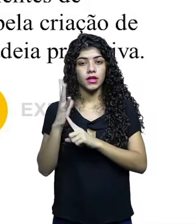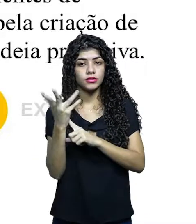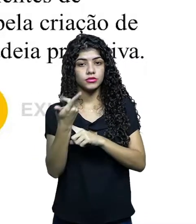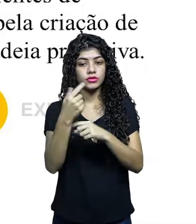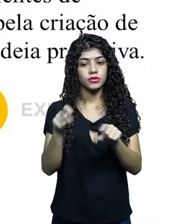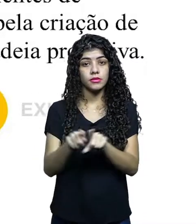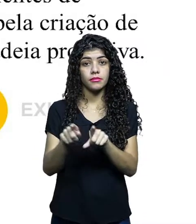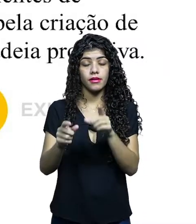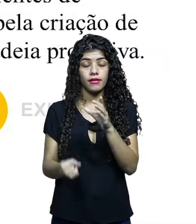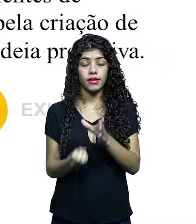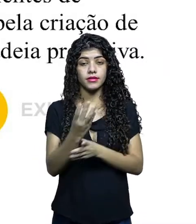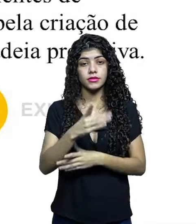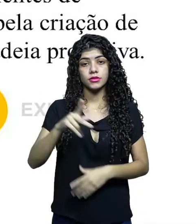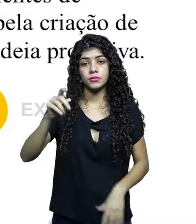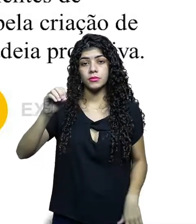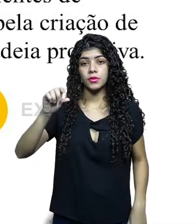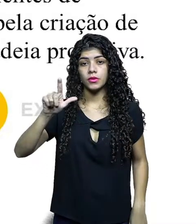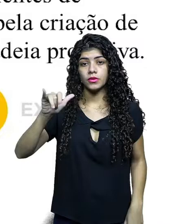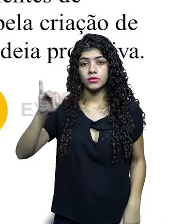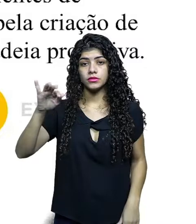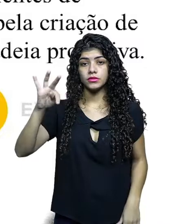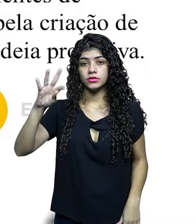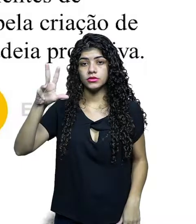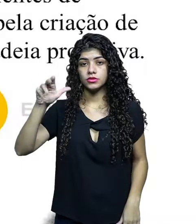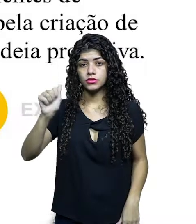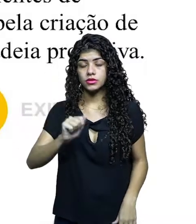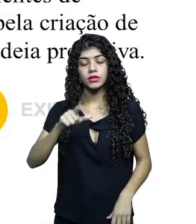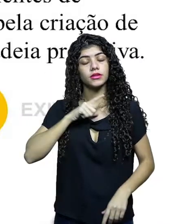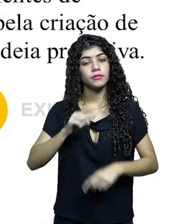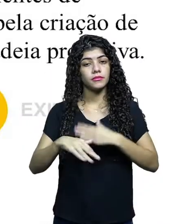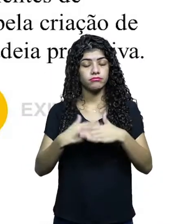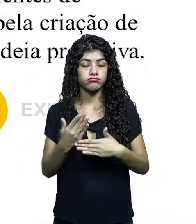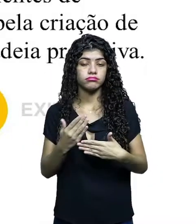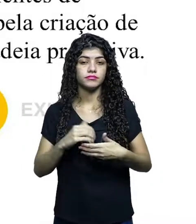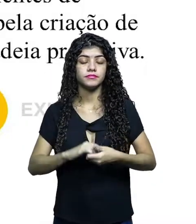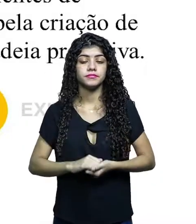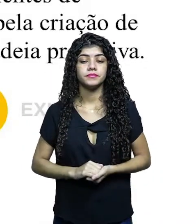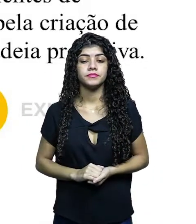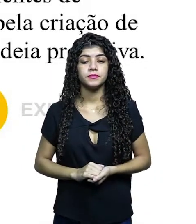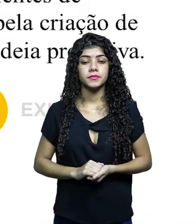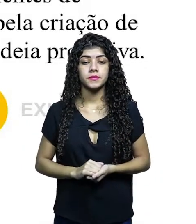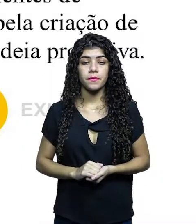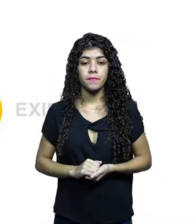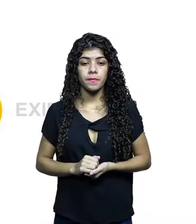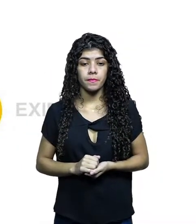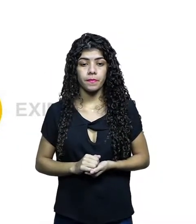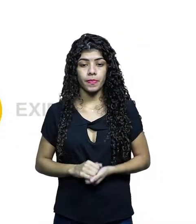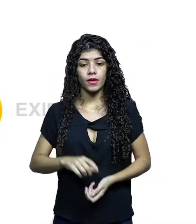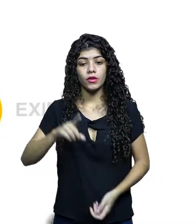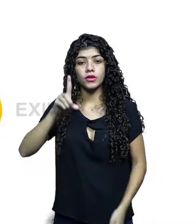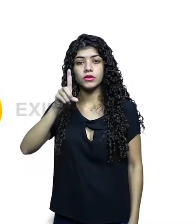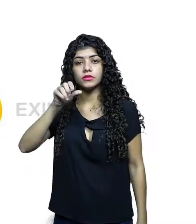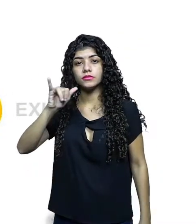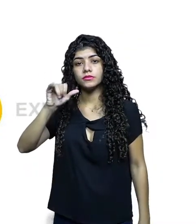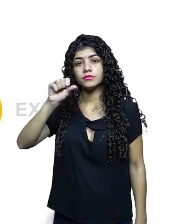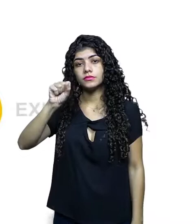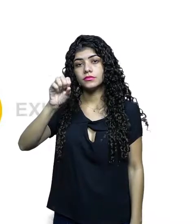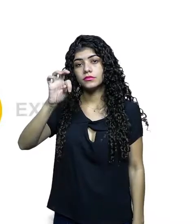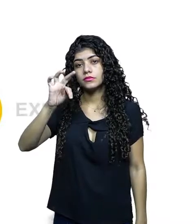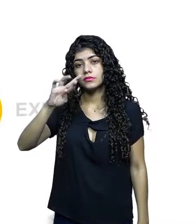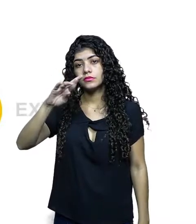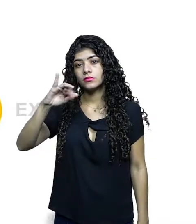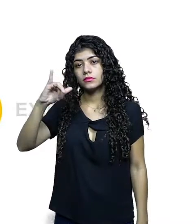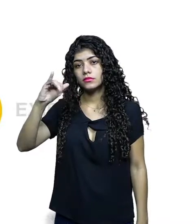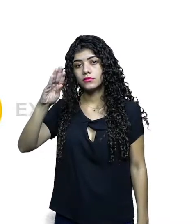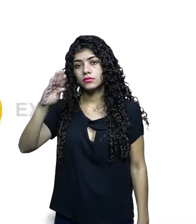como pela criação de políticas mais voltadas para a retroalimentação da cadeia produtiva. O setor de distribuição